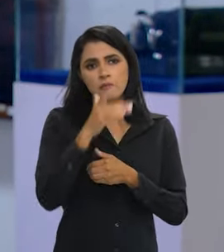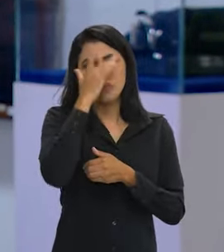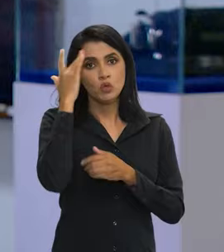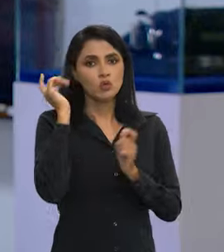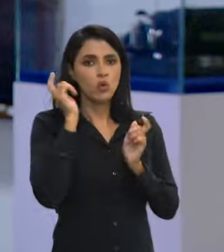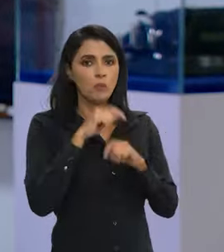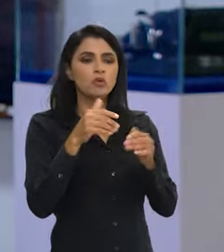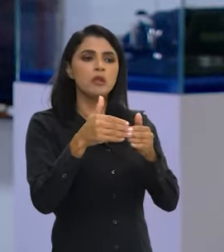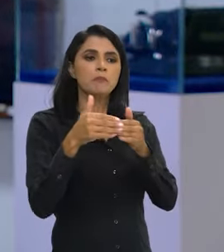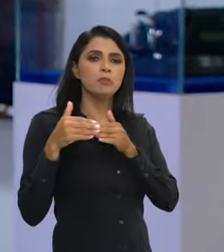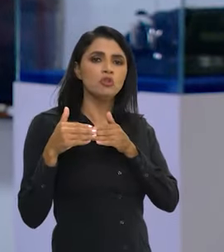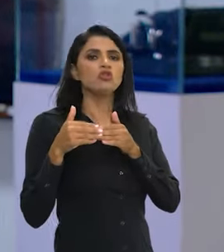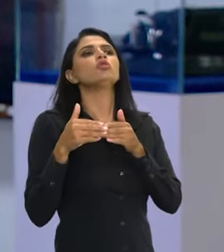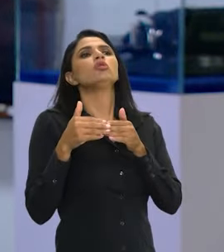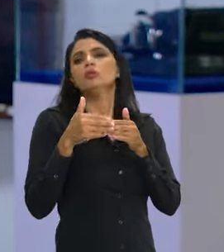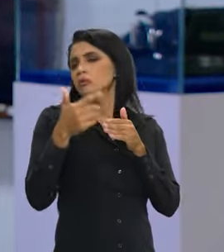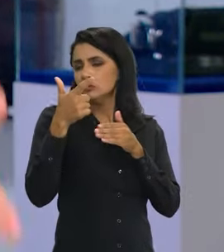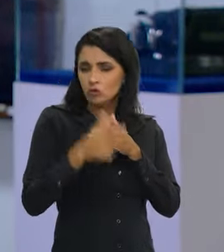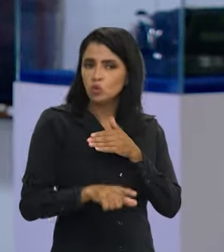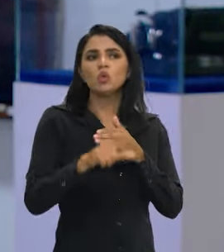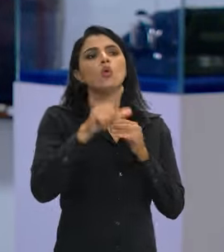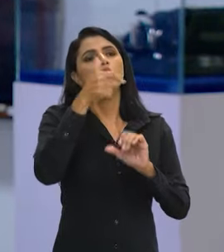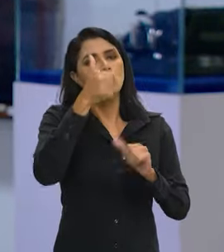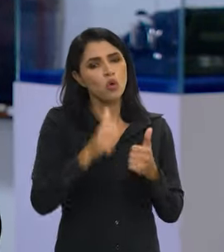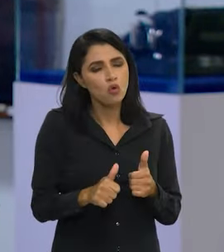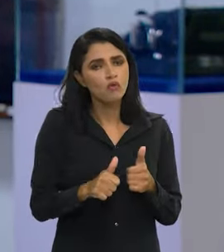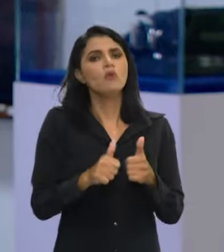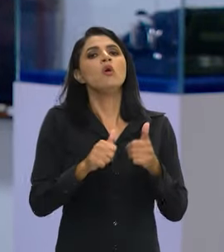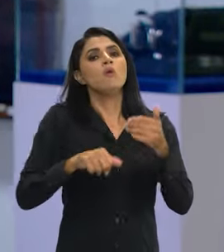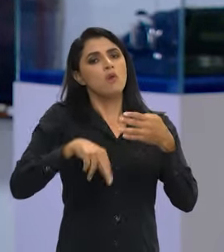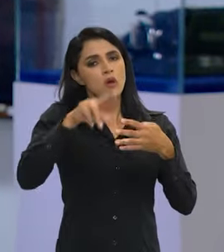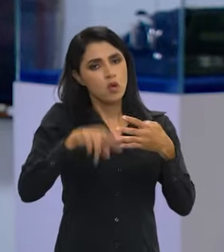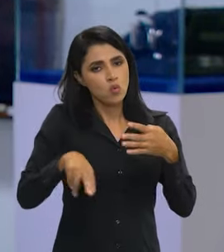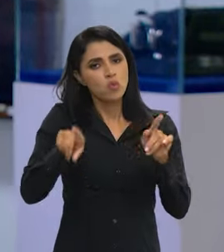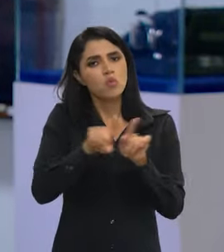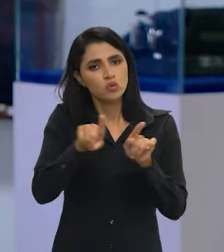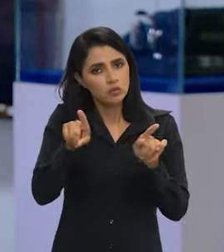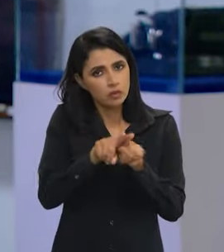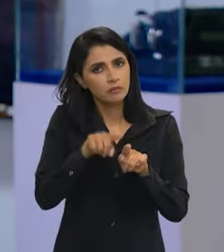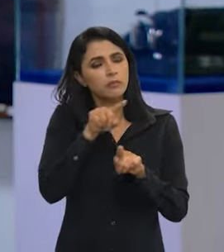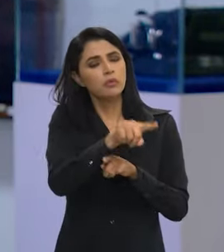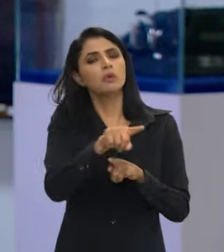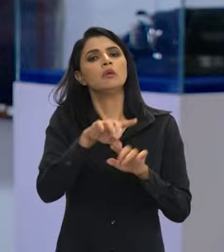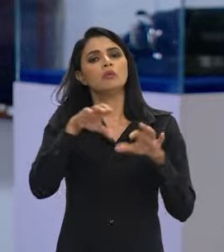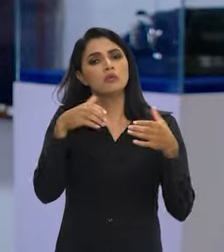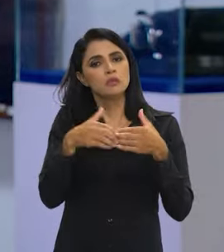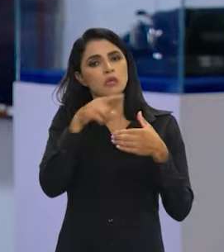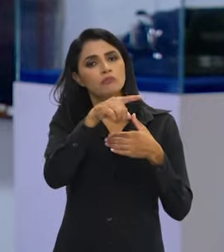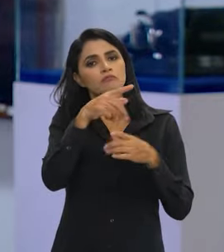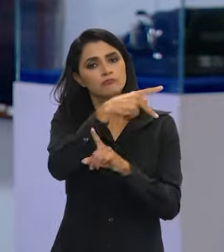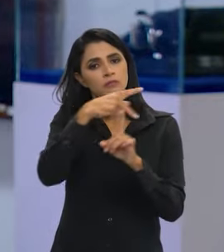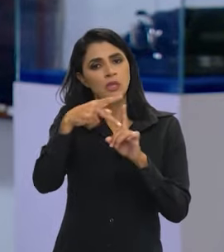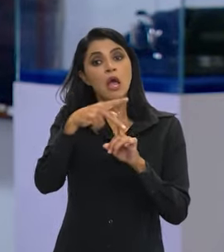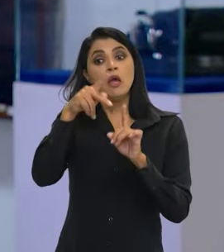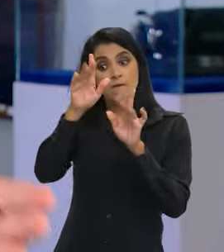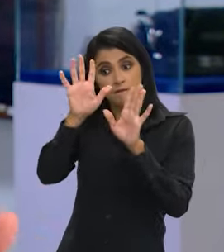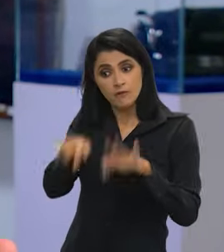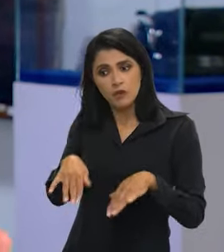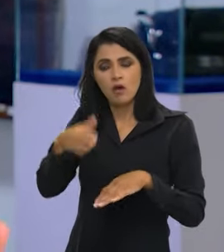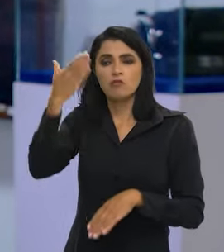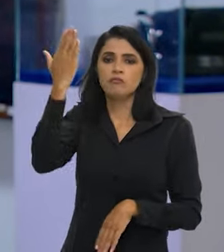poder pedir a sua revisão, a revisão da revisão e ainda um recurso para o Conselho de Recursos de Previdência. Mas daí, ao final,